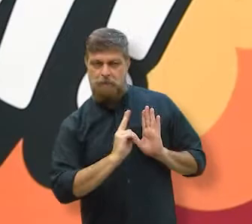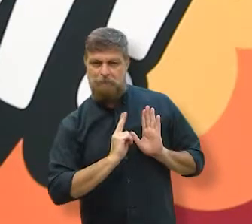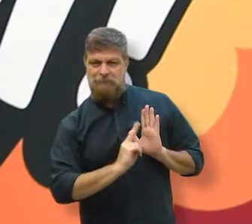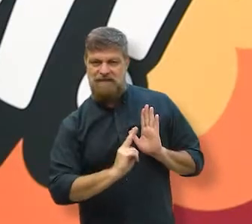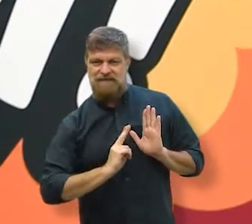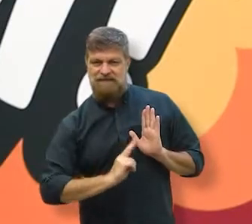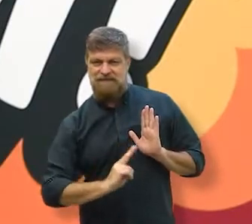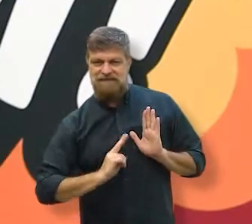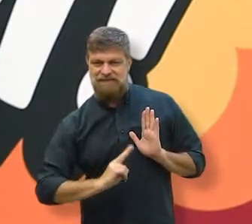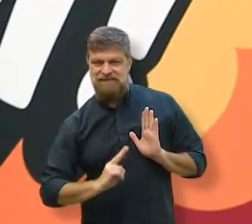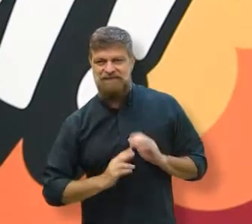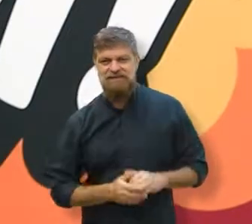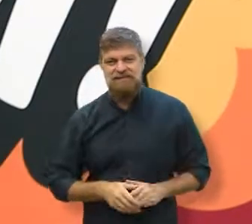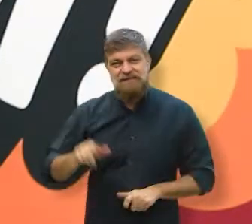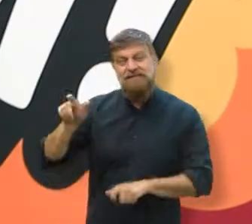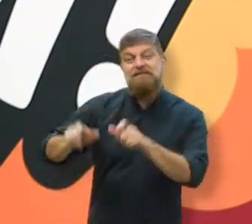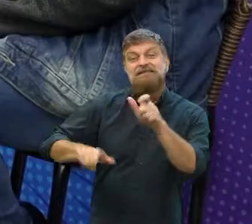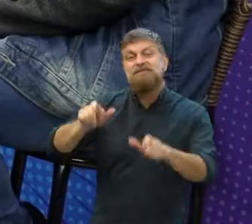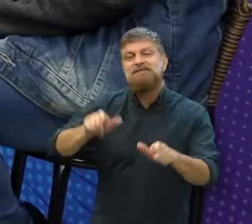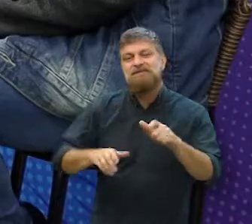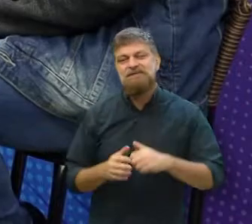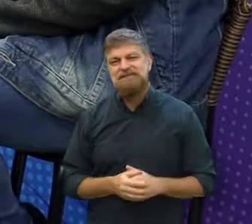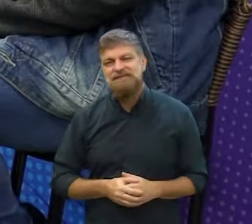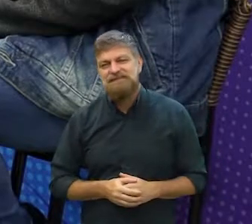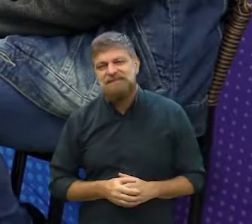nomes para o elenco?